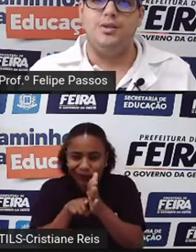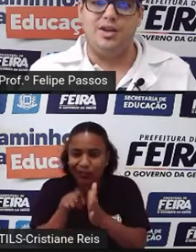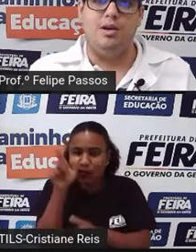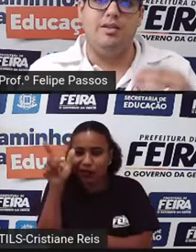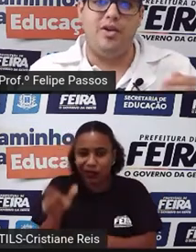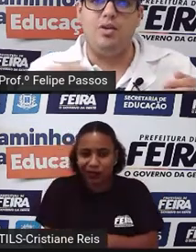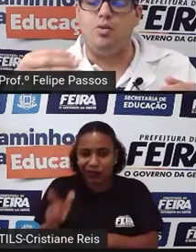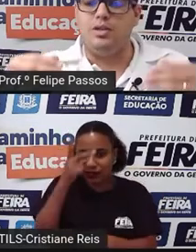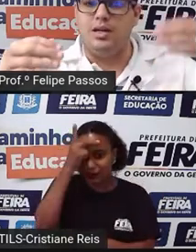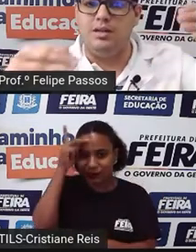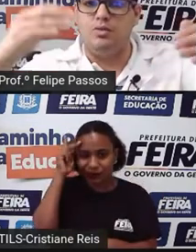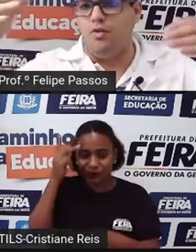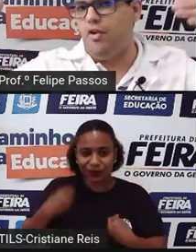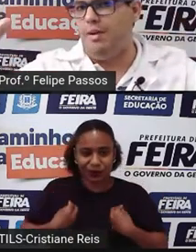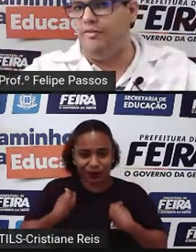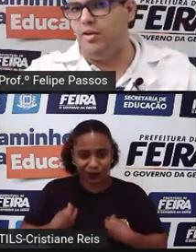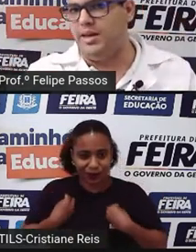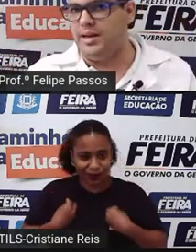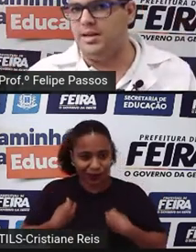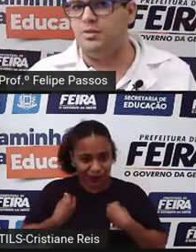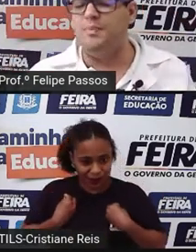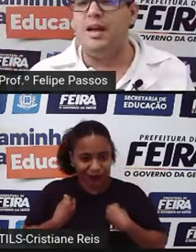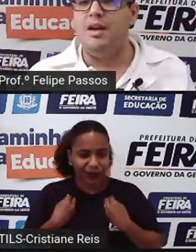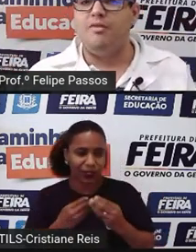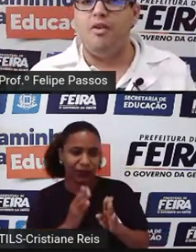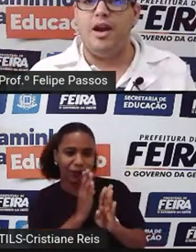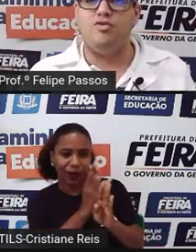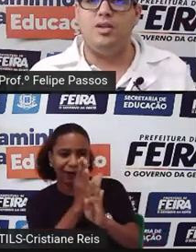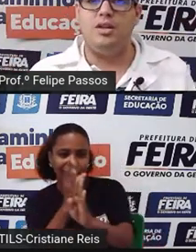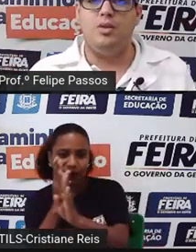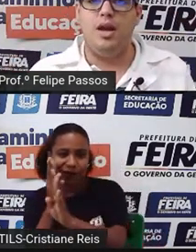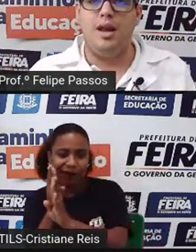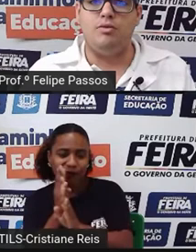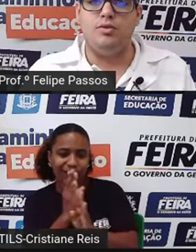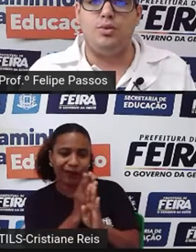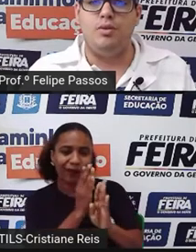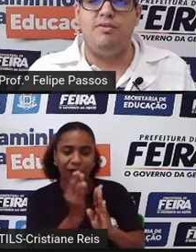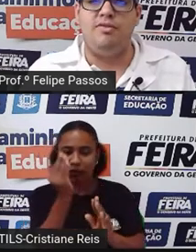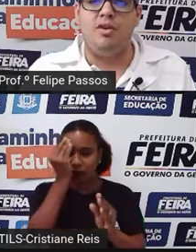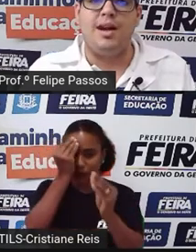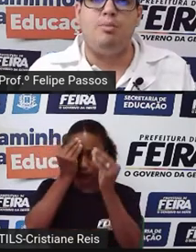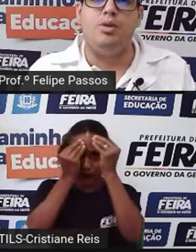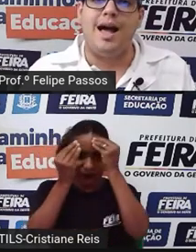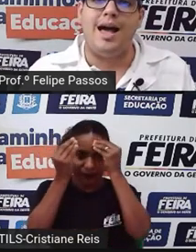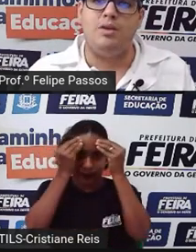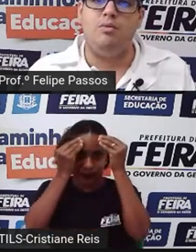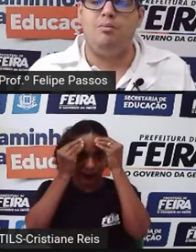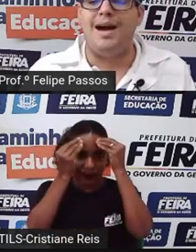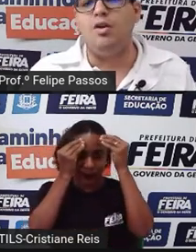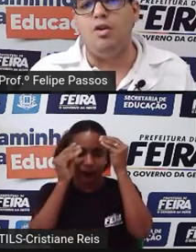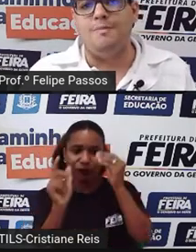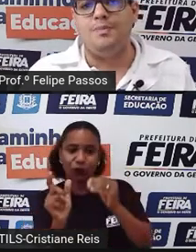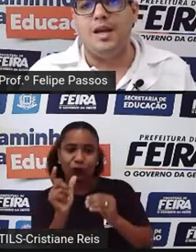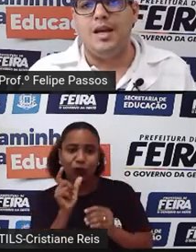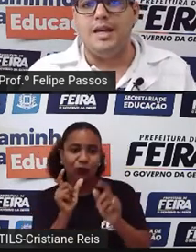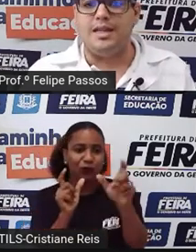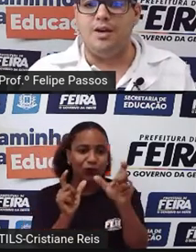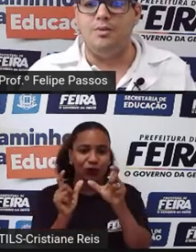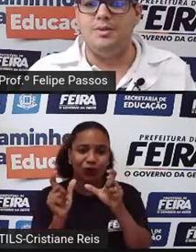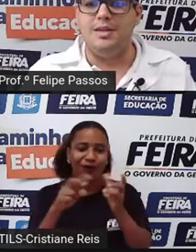que o ser humano foi encontrando conforme ele foi migrando, foi ajudando ele a construir um vocabulário maior.